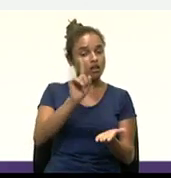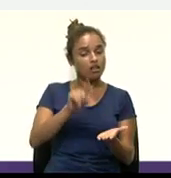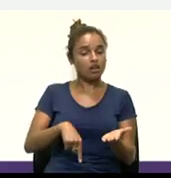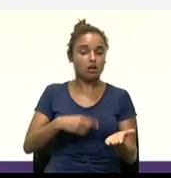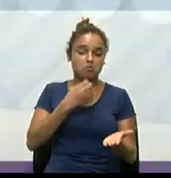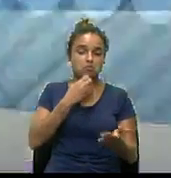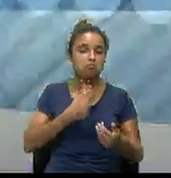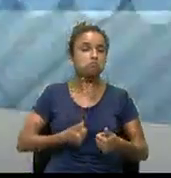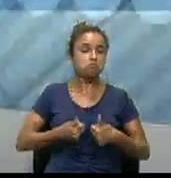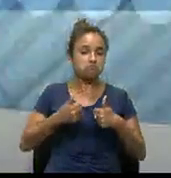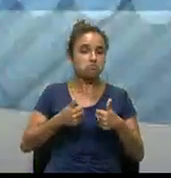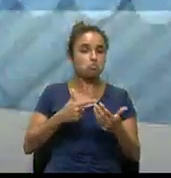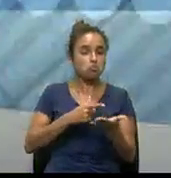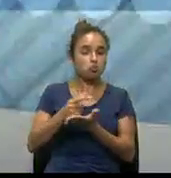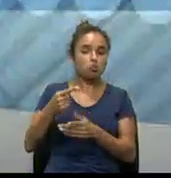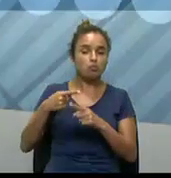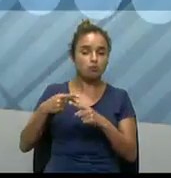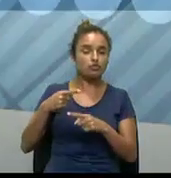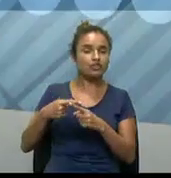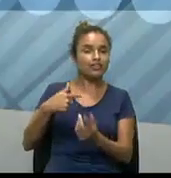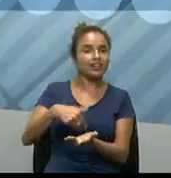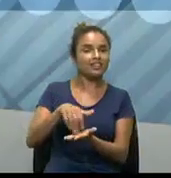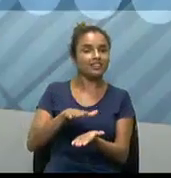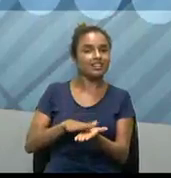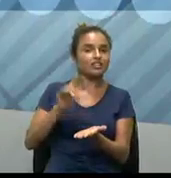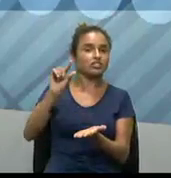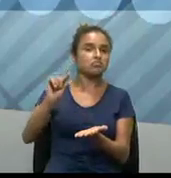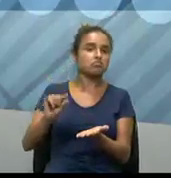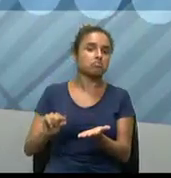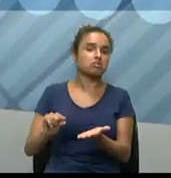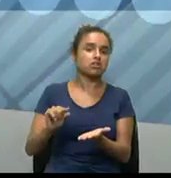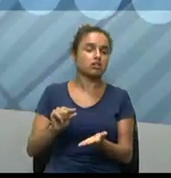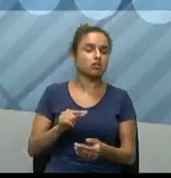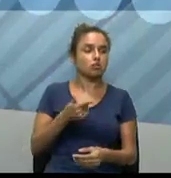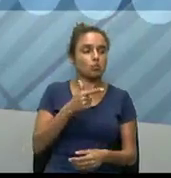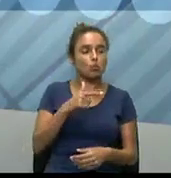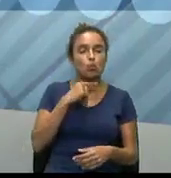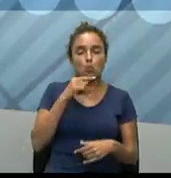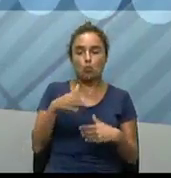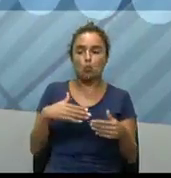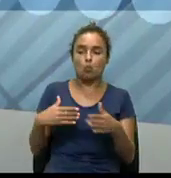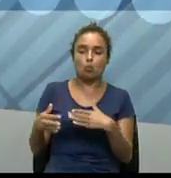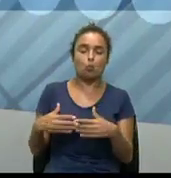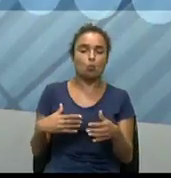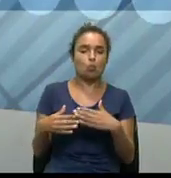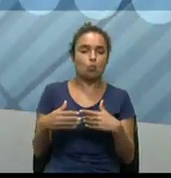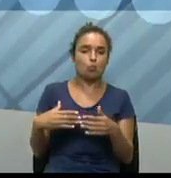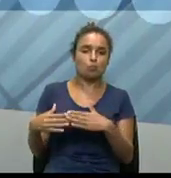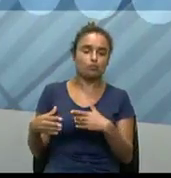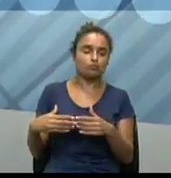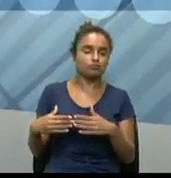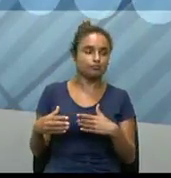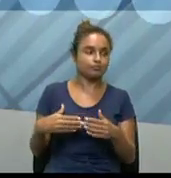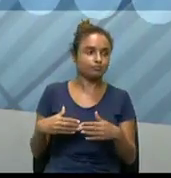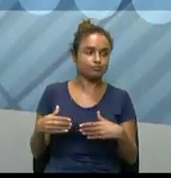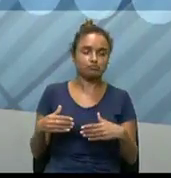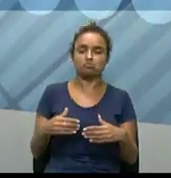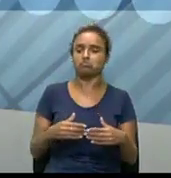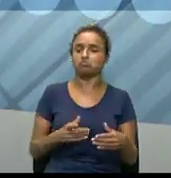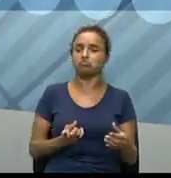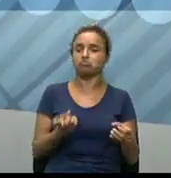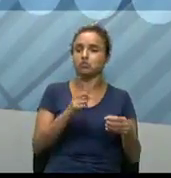Então, aquela questão da descentralização. Não depende de instituição